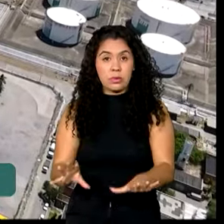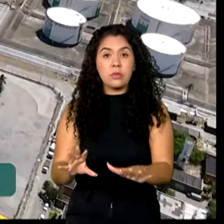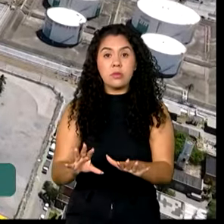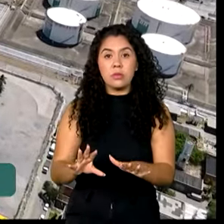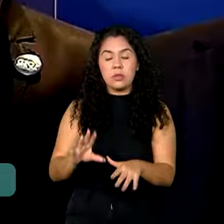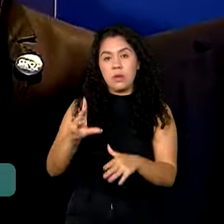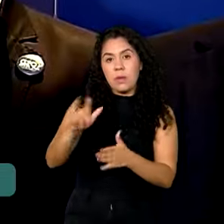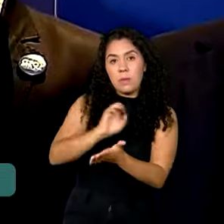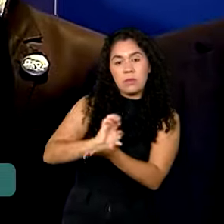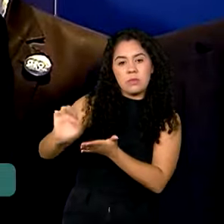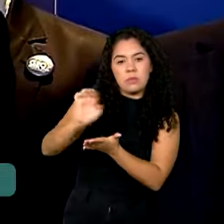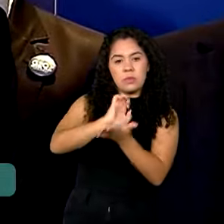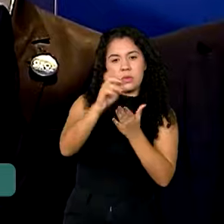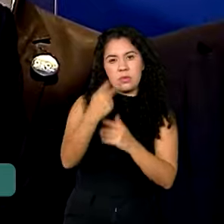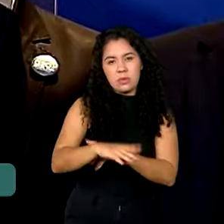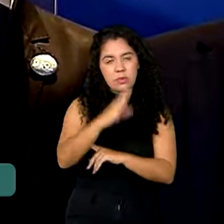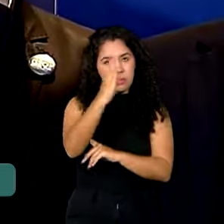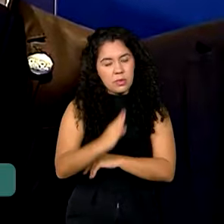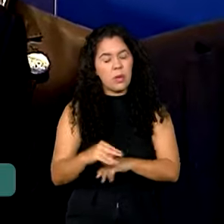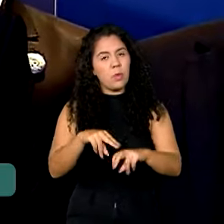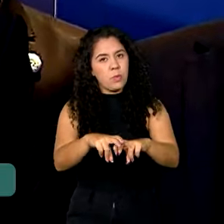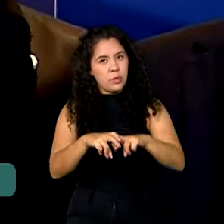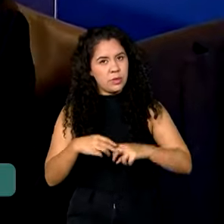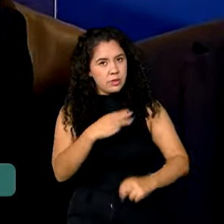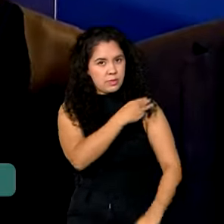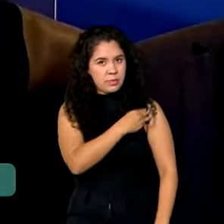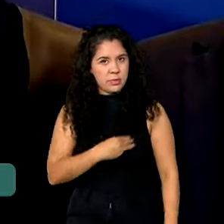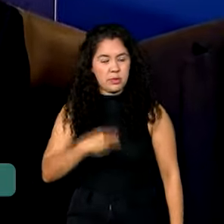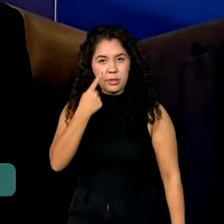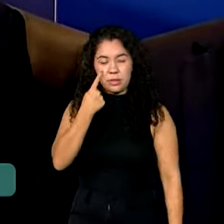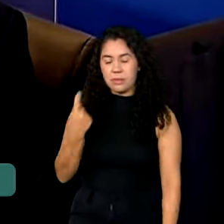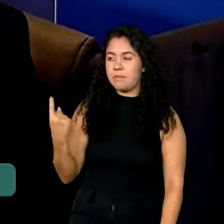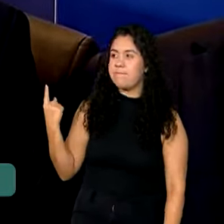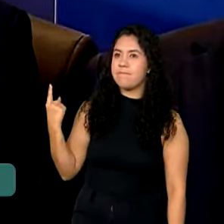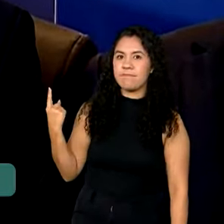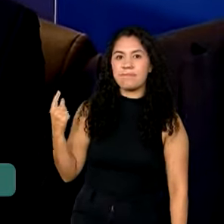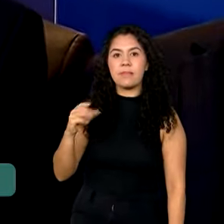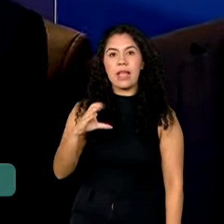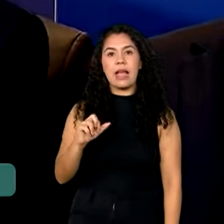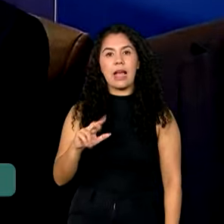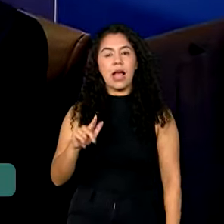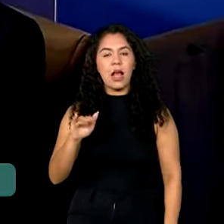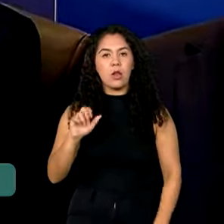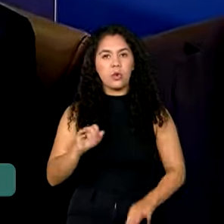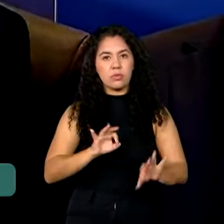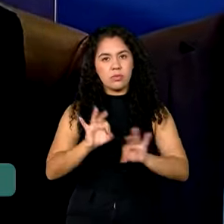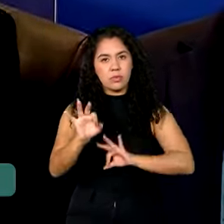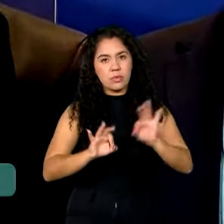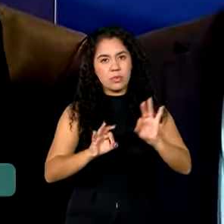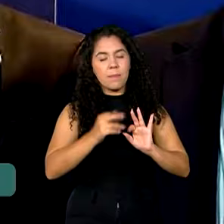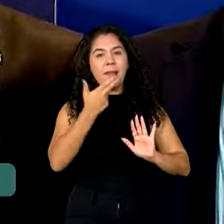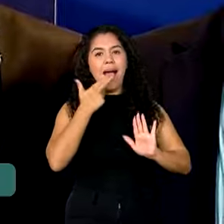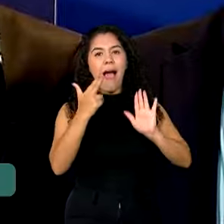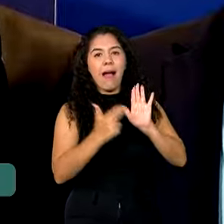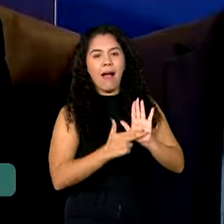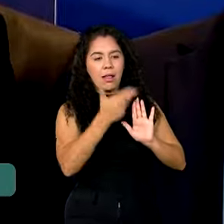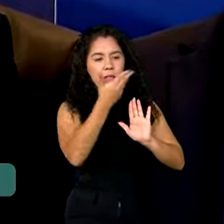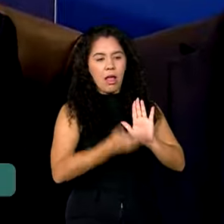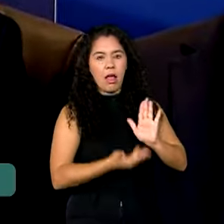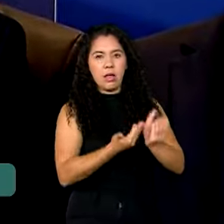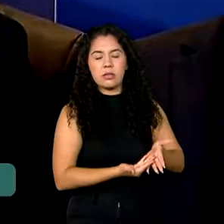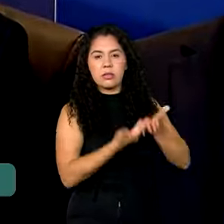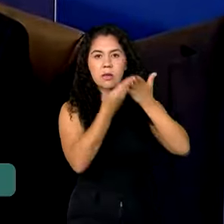brasileiras. Por isso, o ministro da Agricultura, Carlos Fávaro, entregou uma carta ao representante da União Europeia